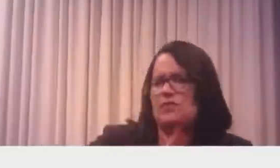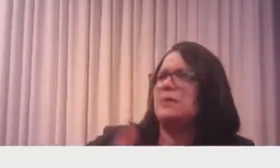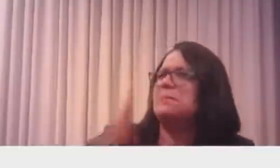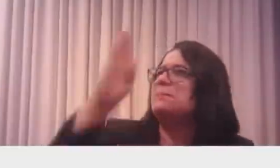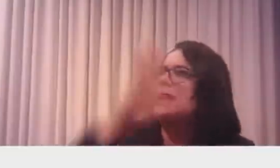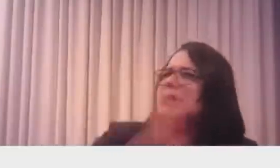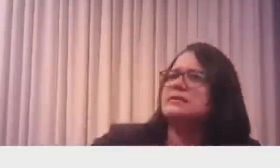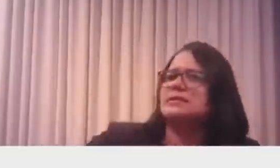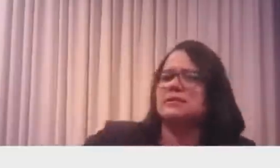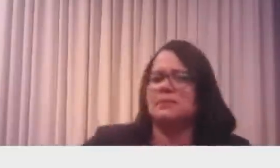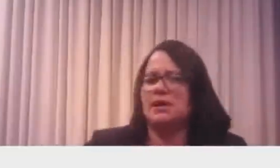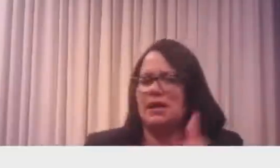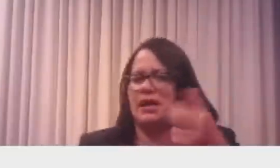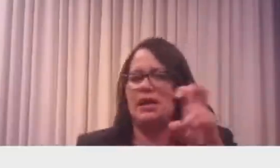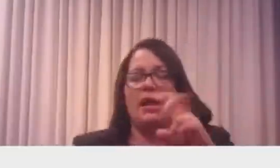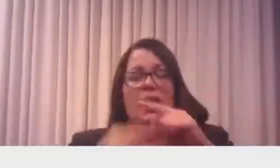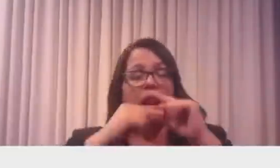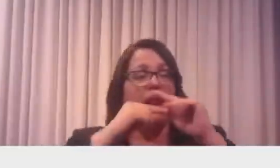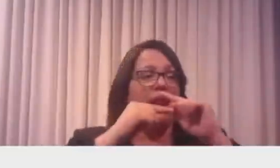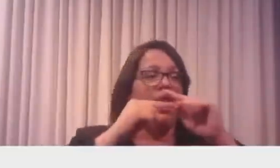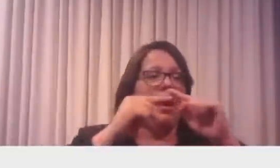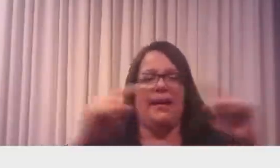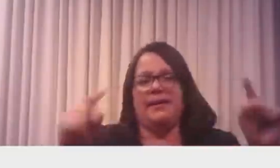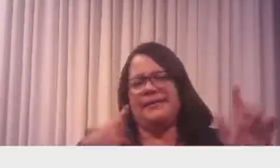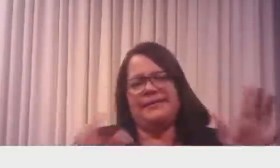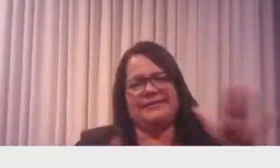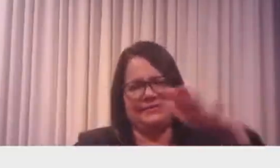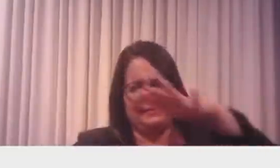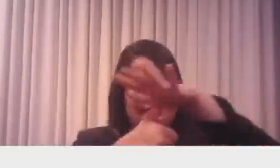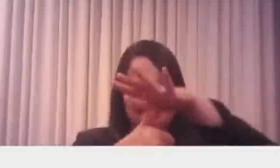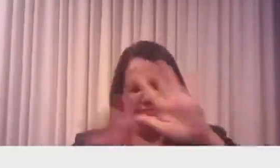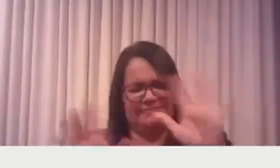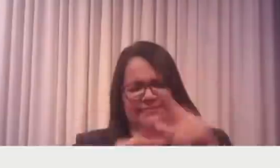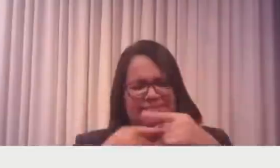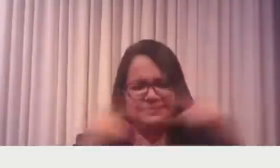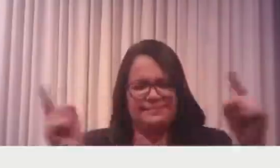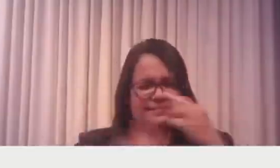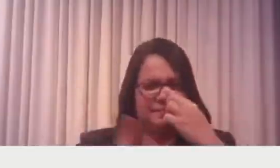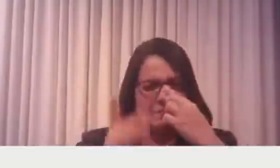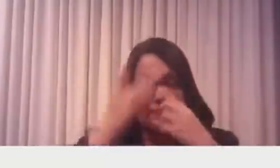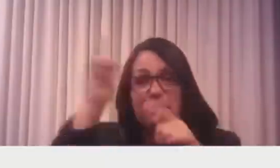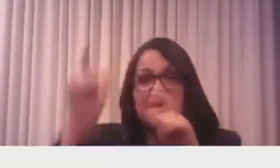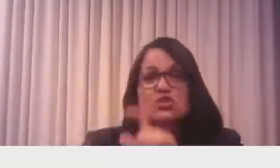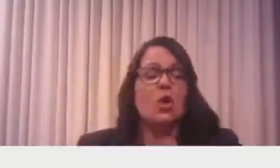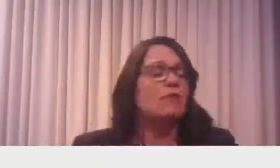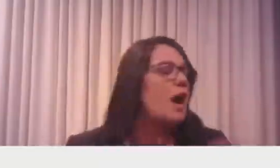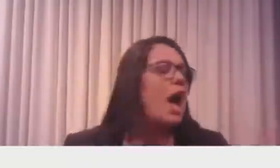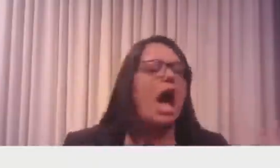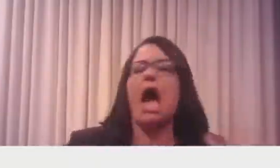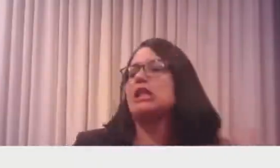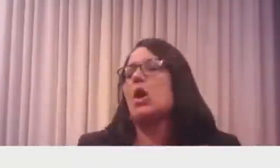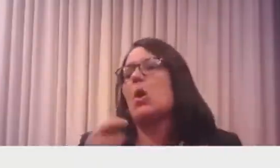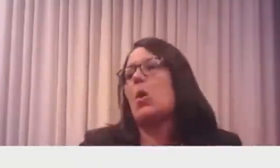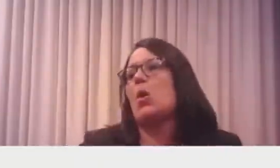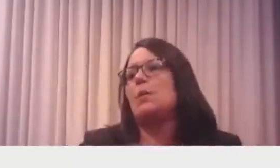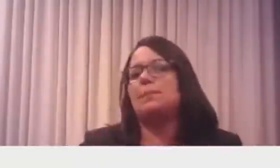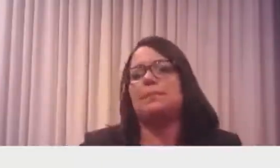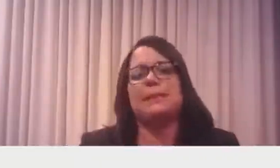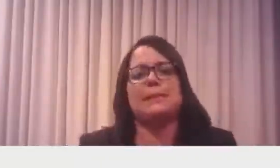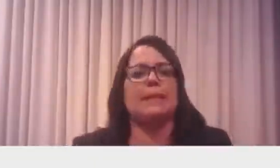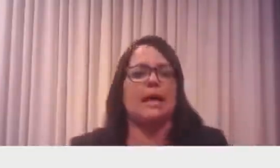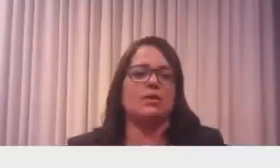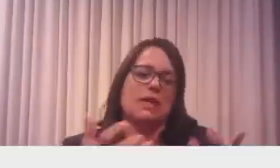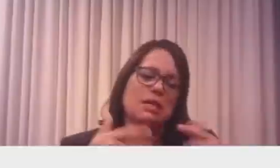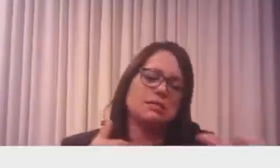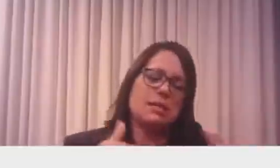umas 15 que estão reclamando aqui, né? Não é o reitor, porque o reitor está escolhido. É a pessoa, o pessoal que estava lá tinha uma outra forma de